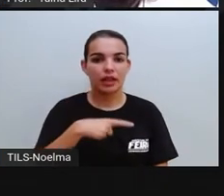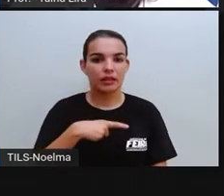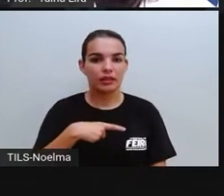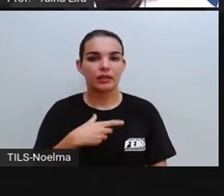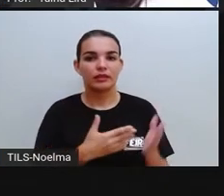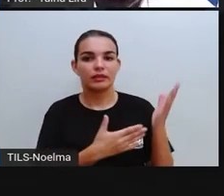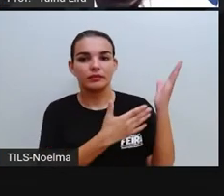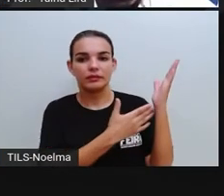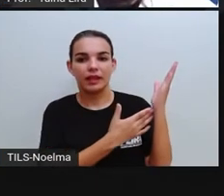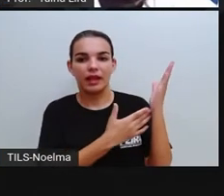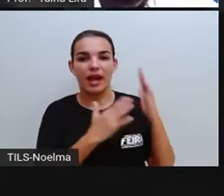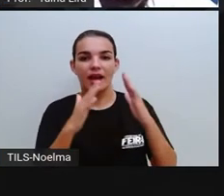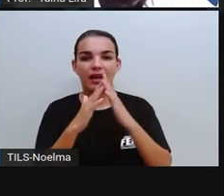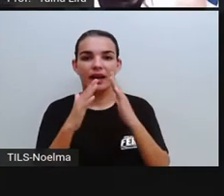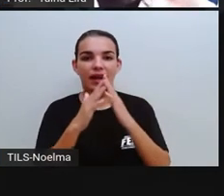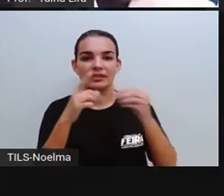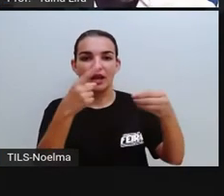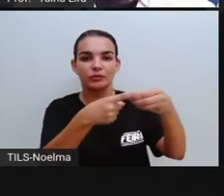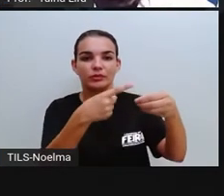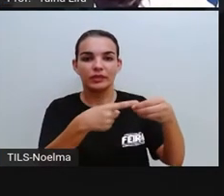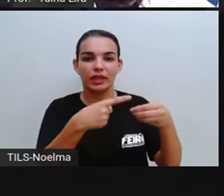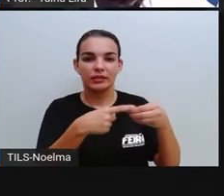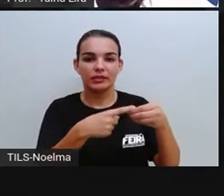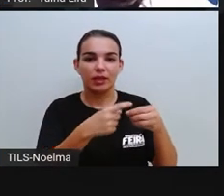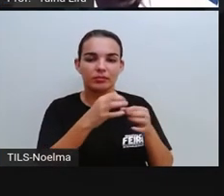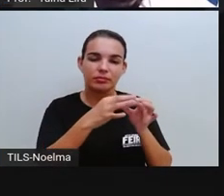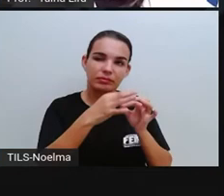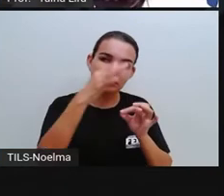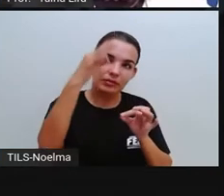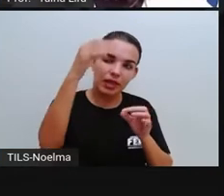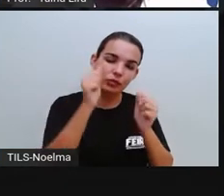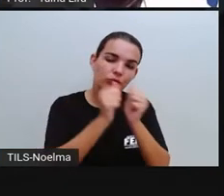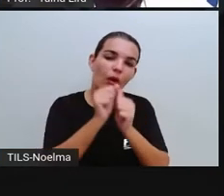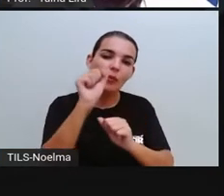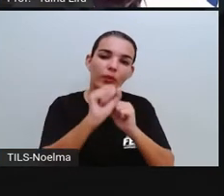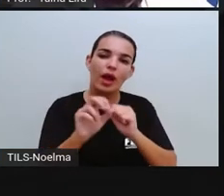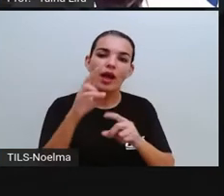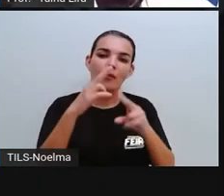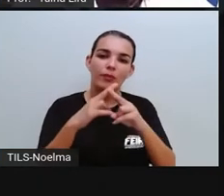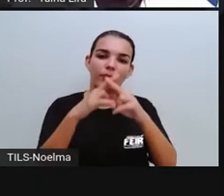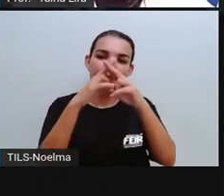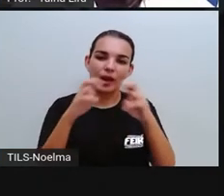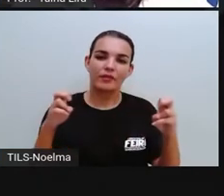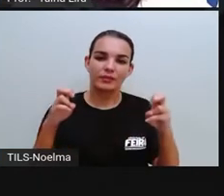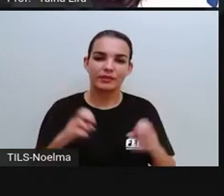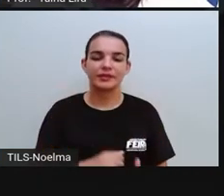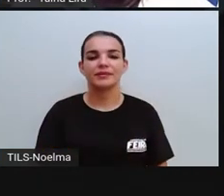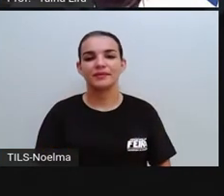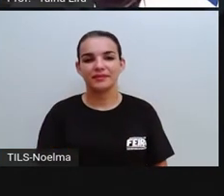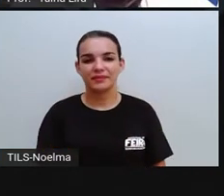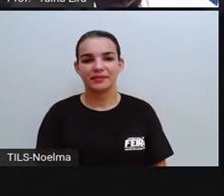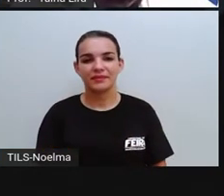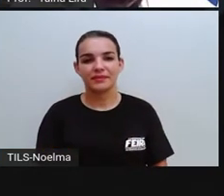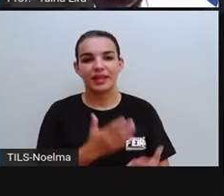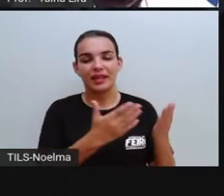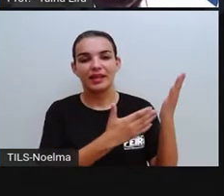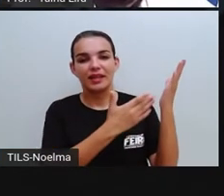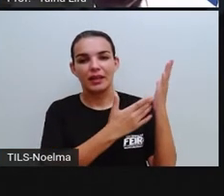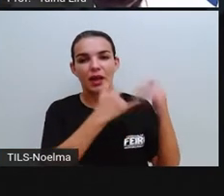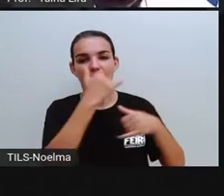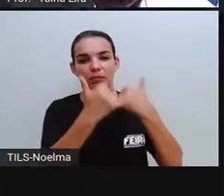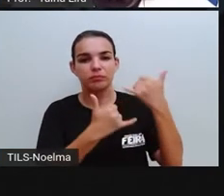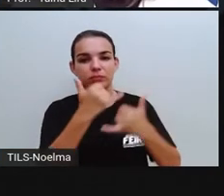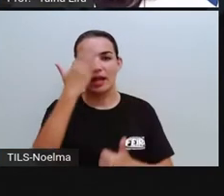Outro museu, o Museu Casa do Sertão, que fica lá na Universidade Estadual também, na Uefes. O Parque do